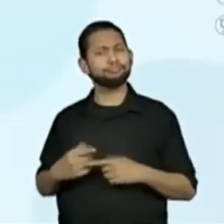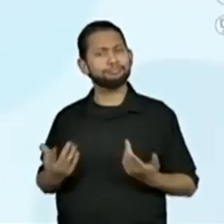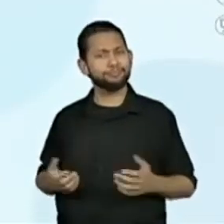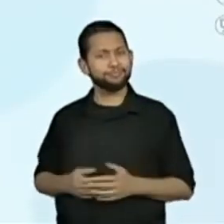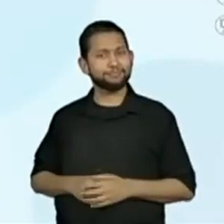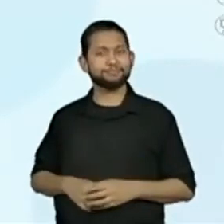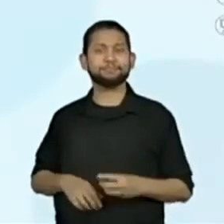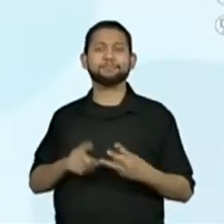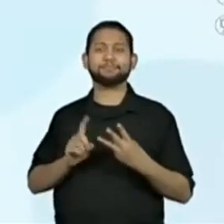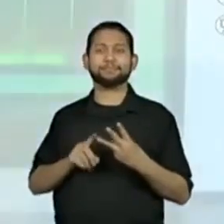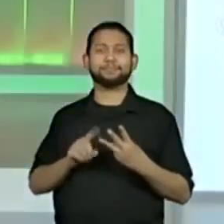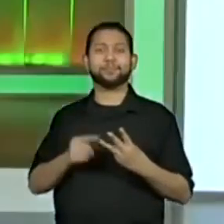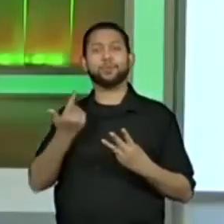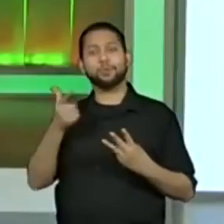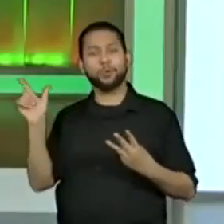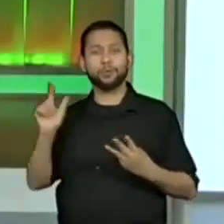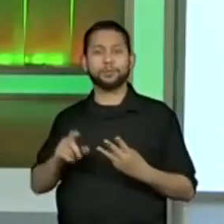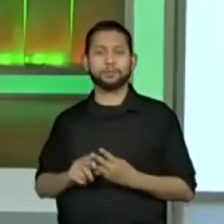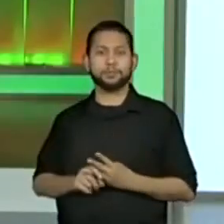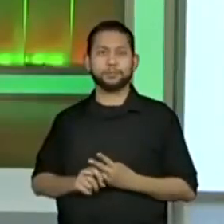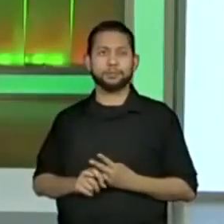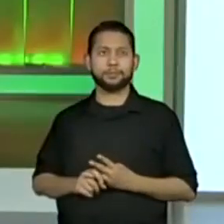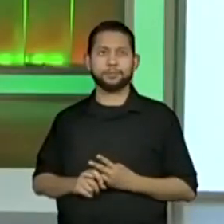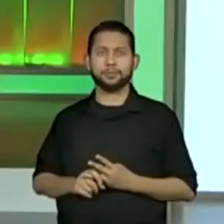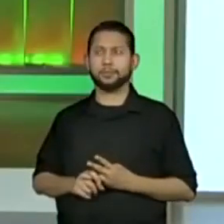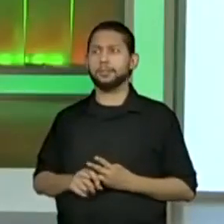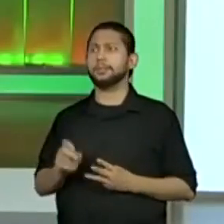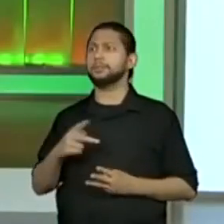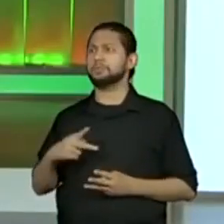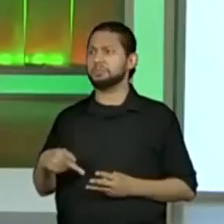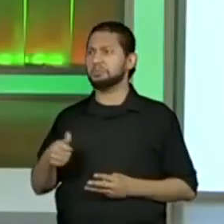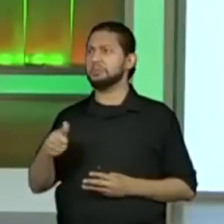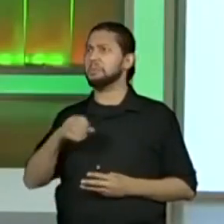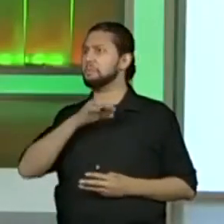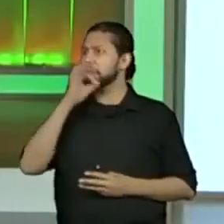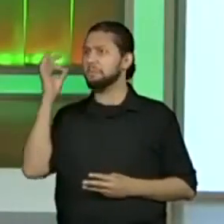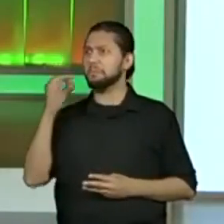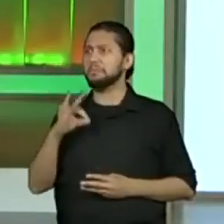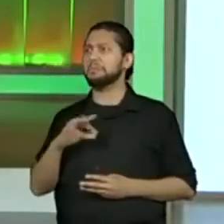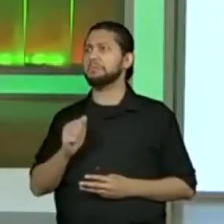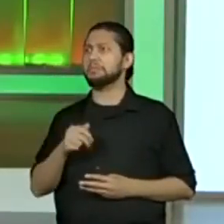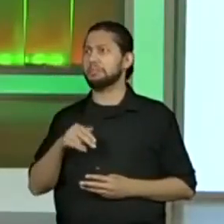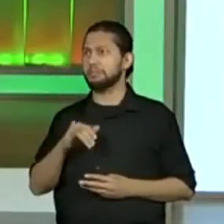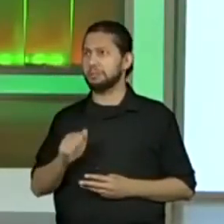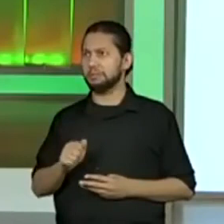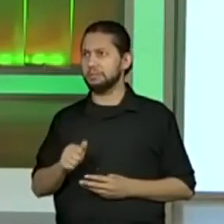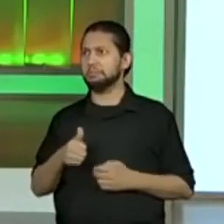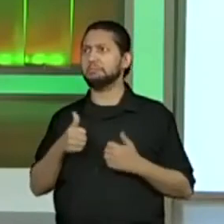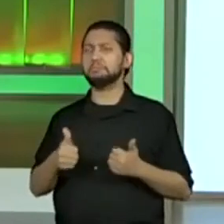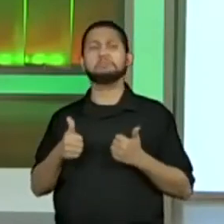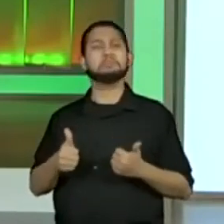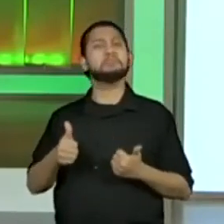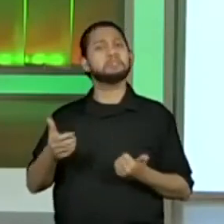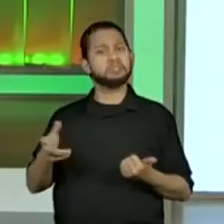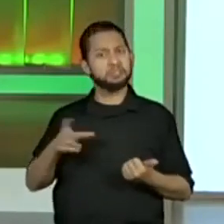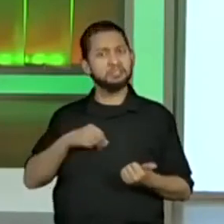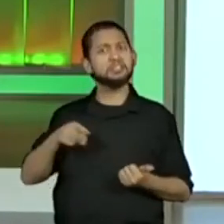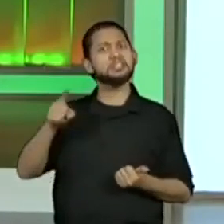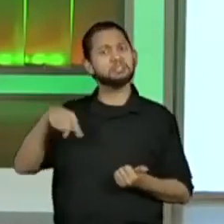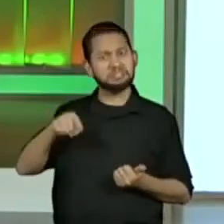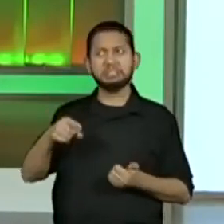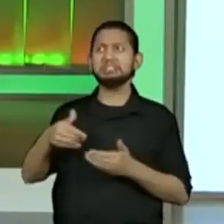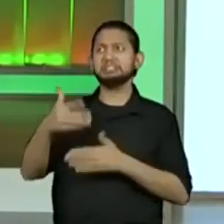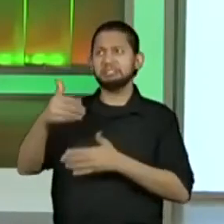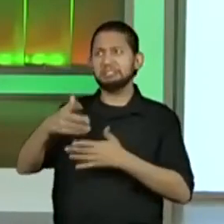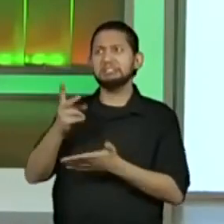Outra possibilidade. Que mais? Professora Tânia também. Professora Tânia, hein? Saudar você no nosso chat, hein?